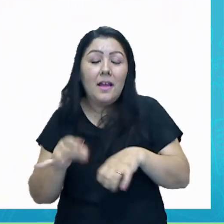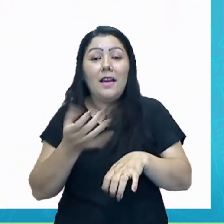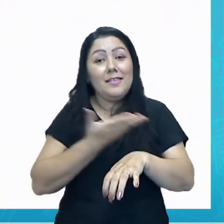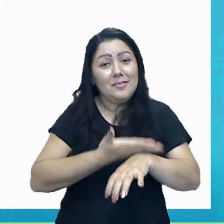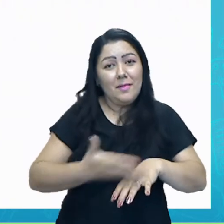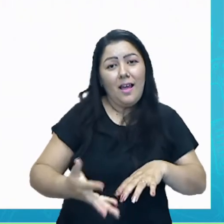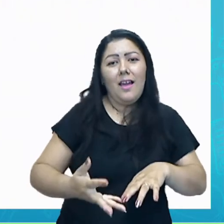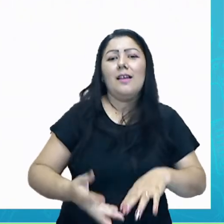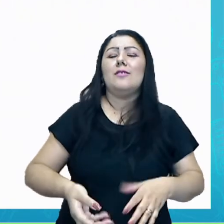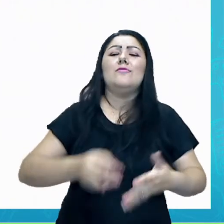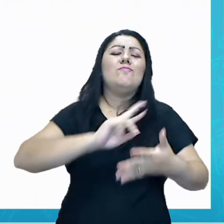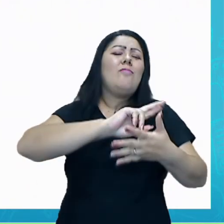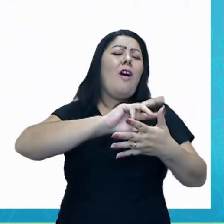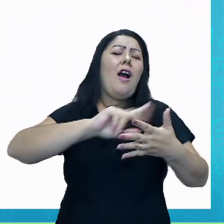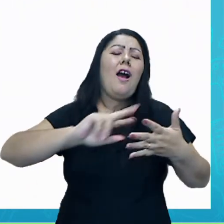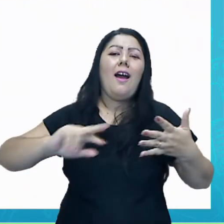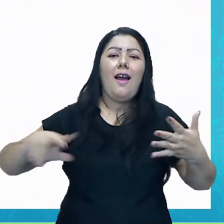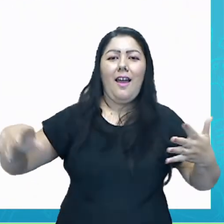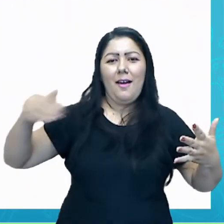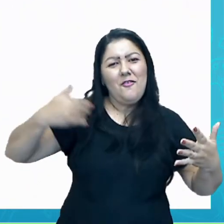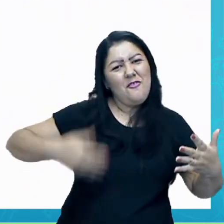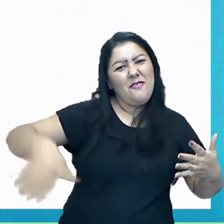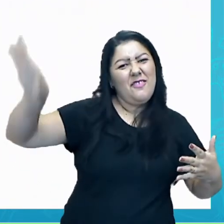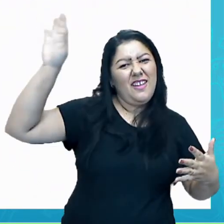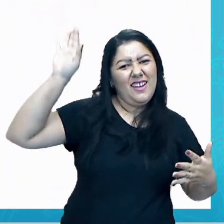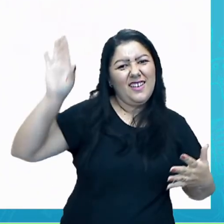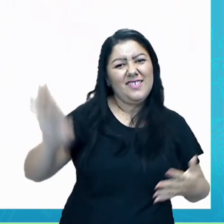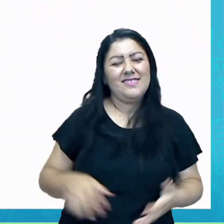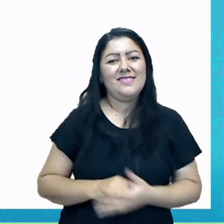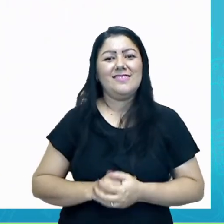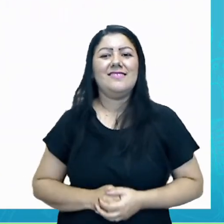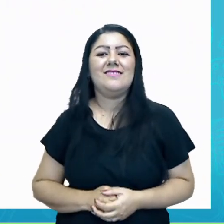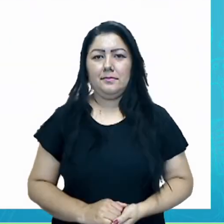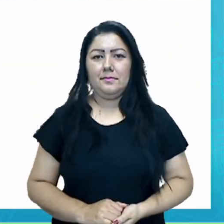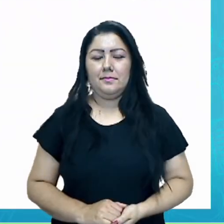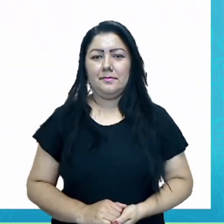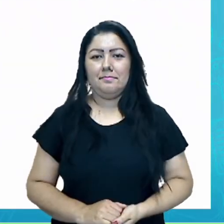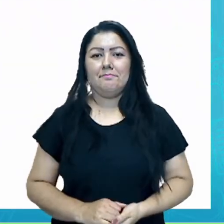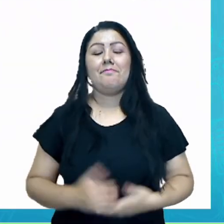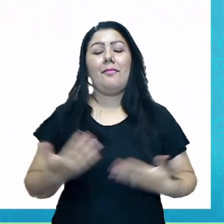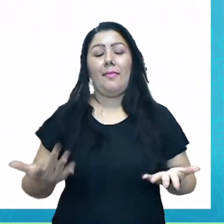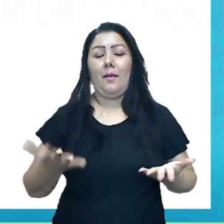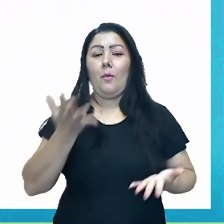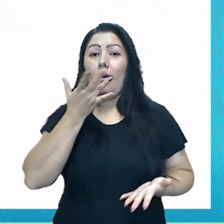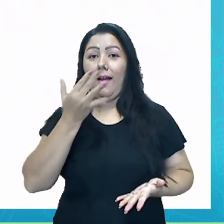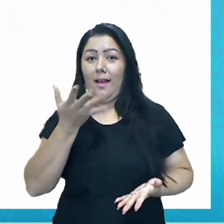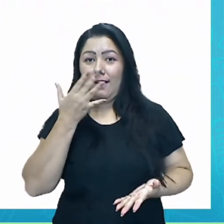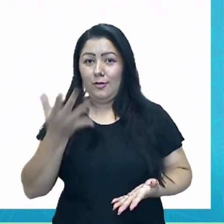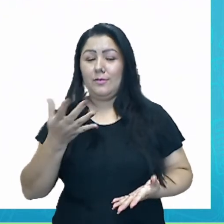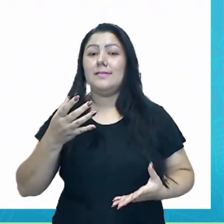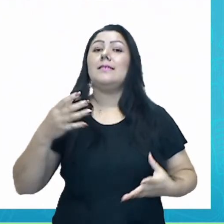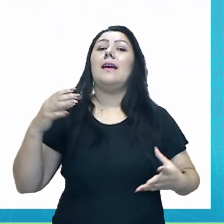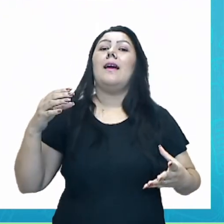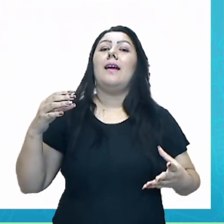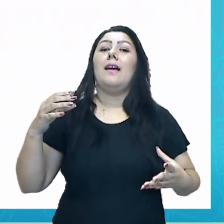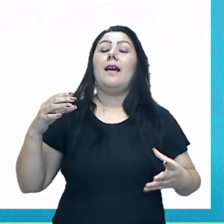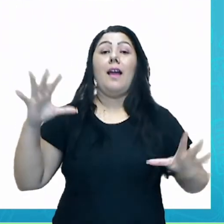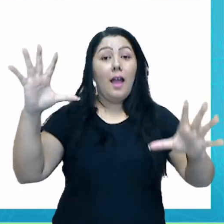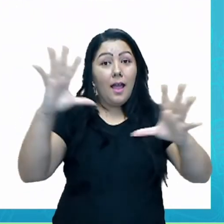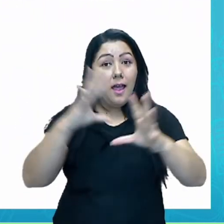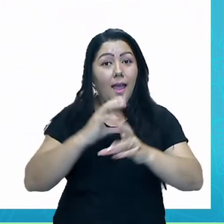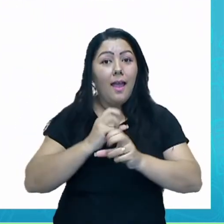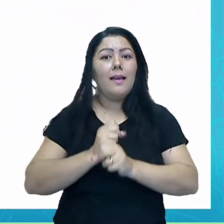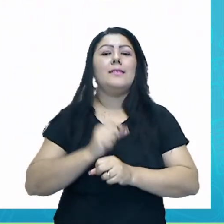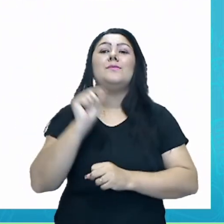para a nossa paleta, para o nosso desenho ou para a nossa pintura. Efeito cromático. Nós podemos destacar, olha só,